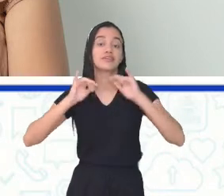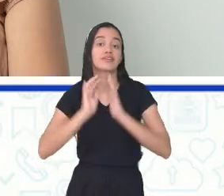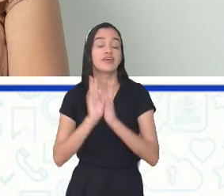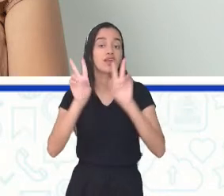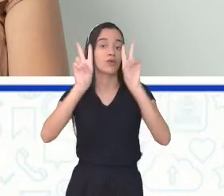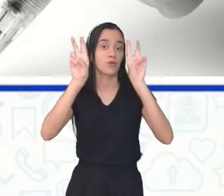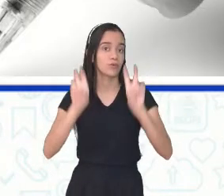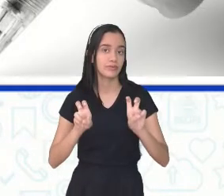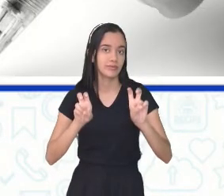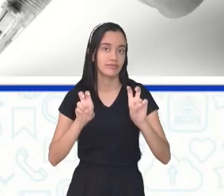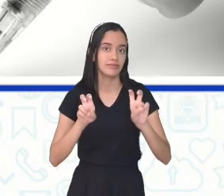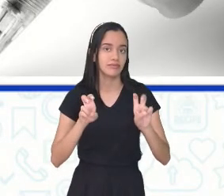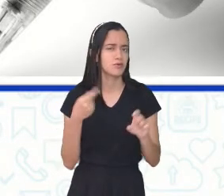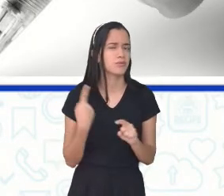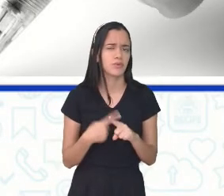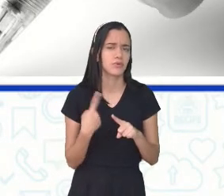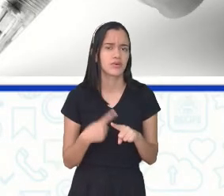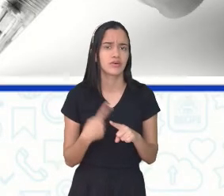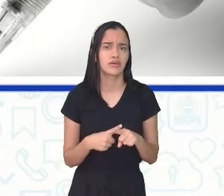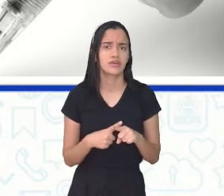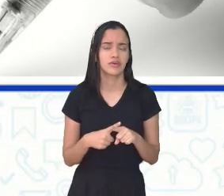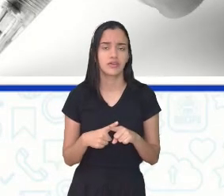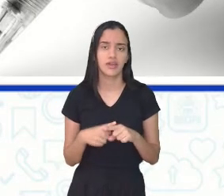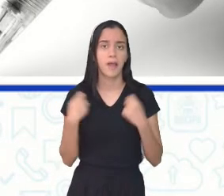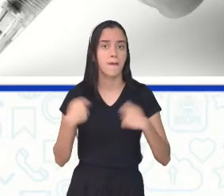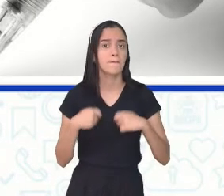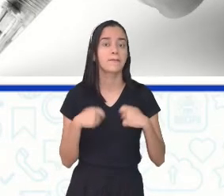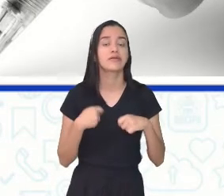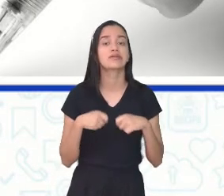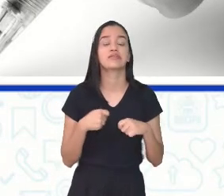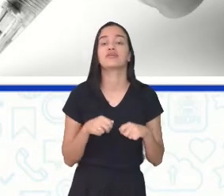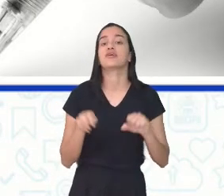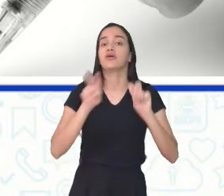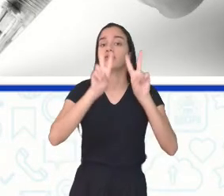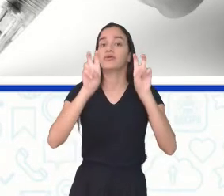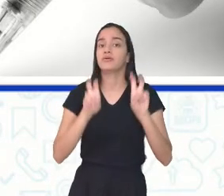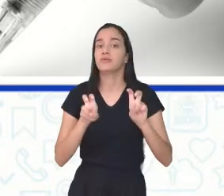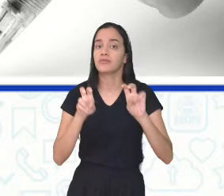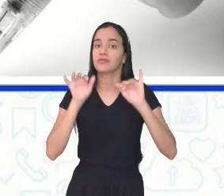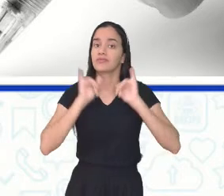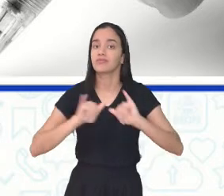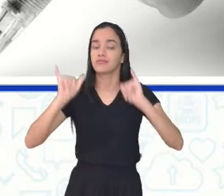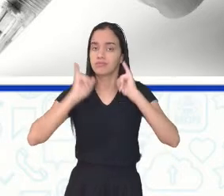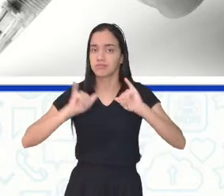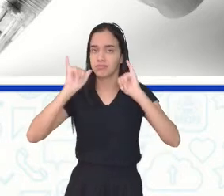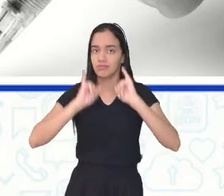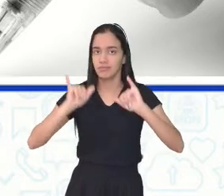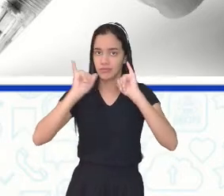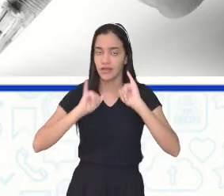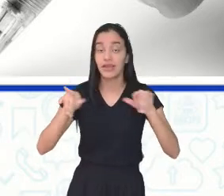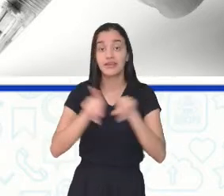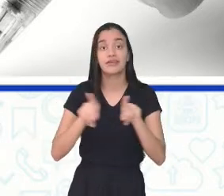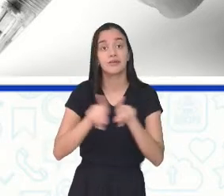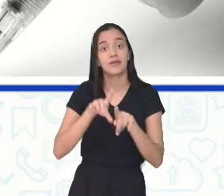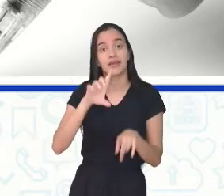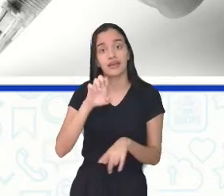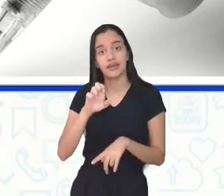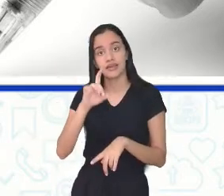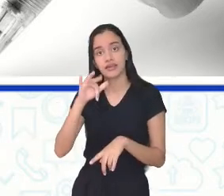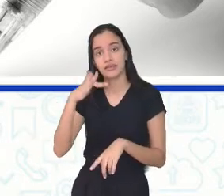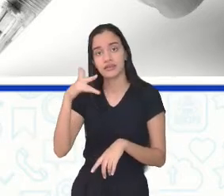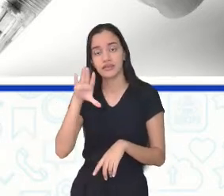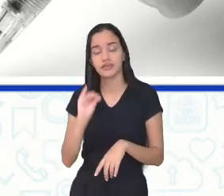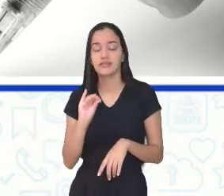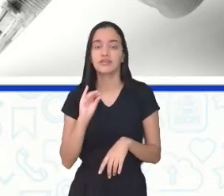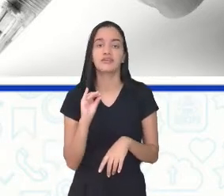da matéria e a edição da revista para que